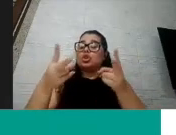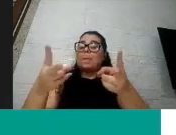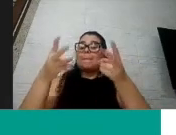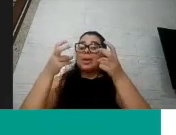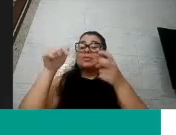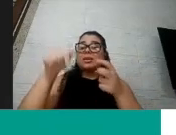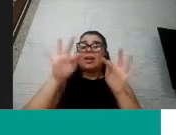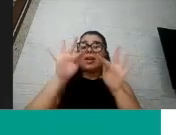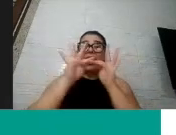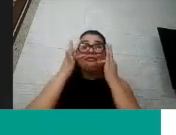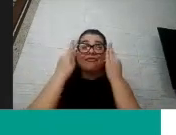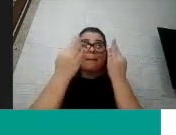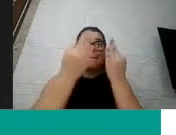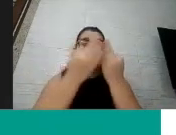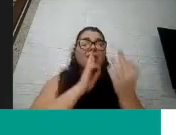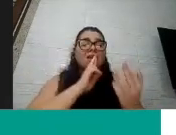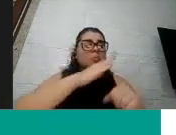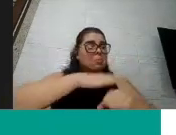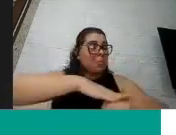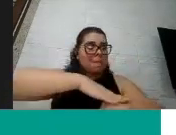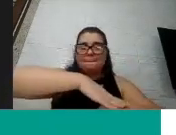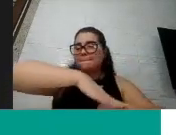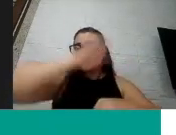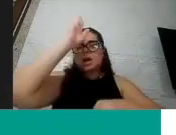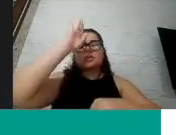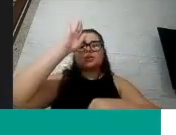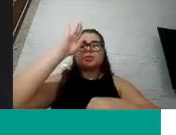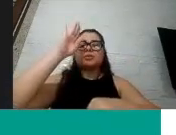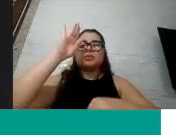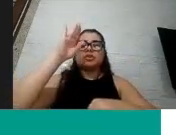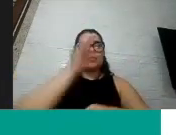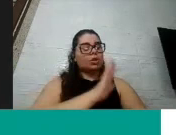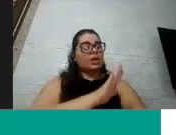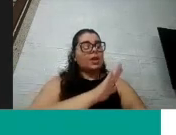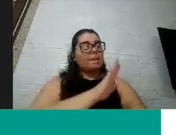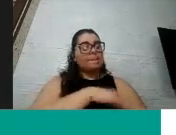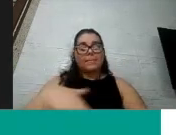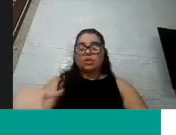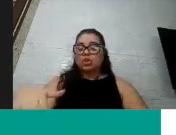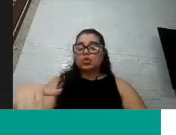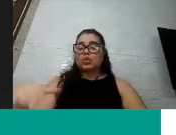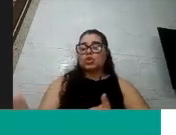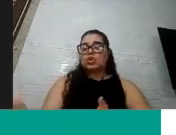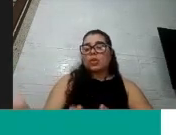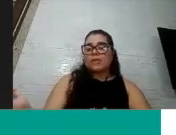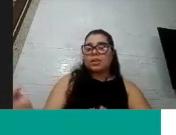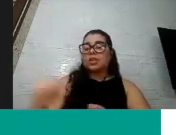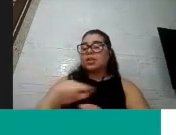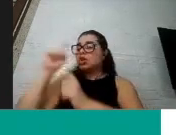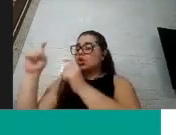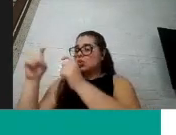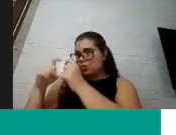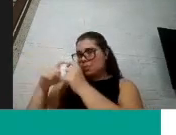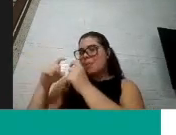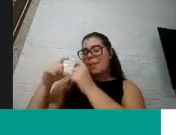responderam mais questionários sobre as pessoas mais jovens e os médicos provavelmente porque a gente